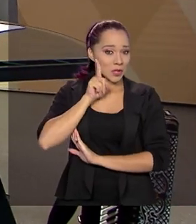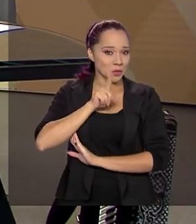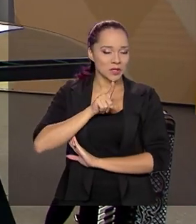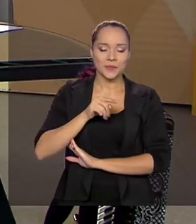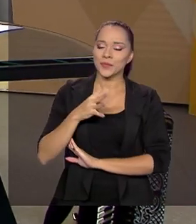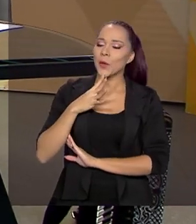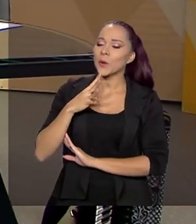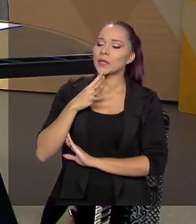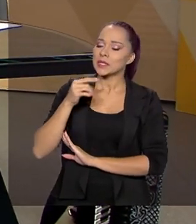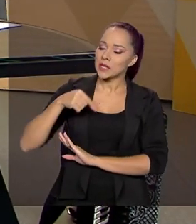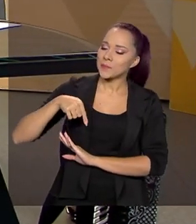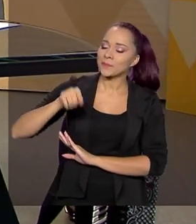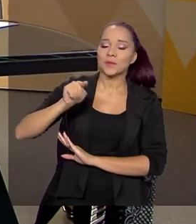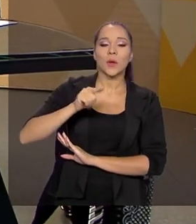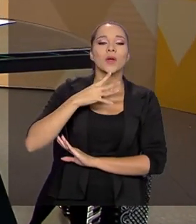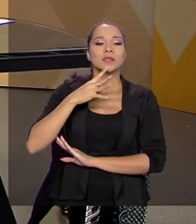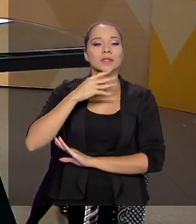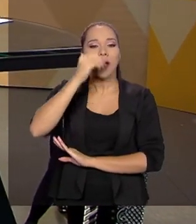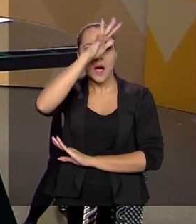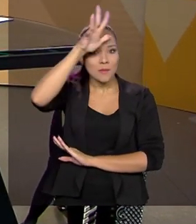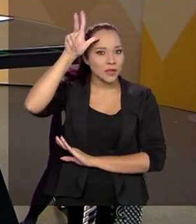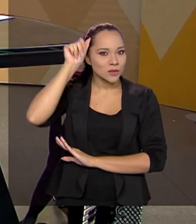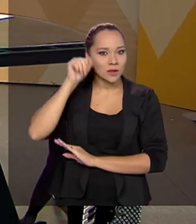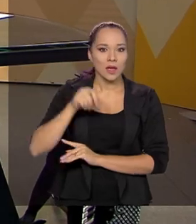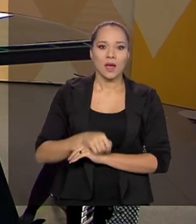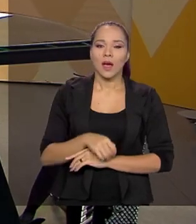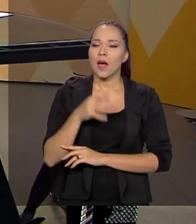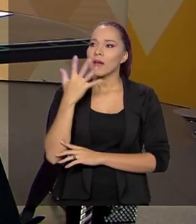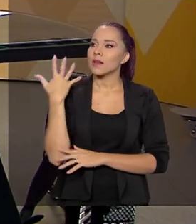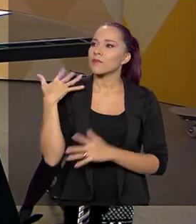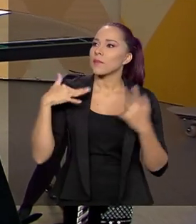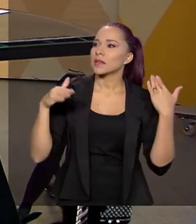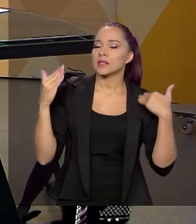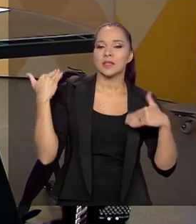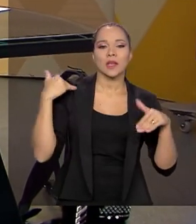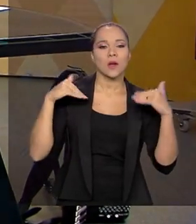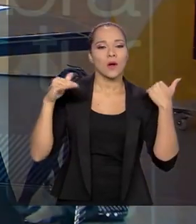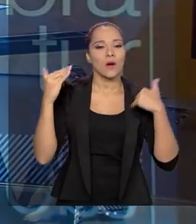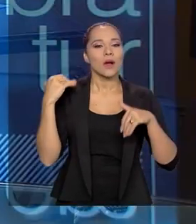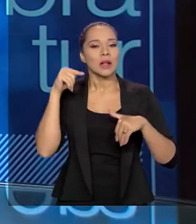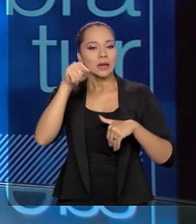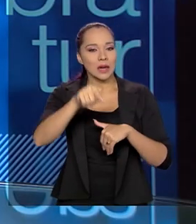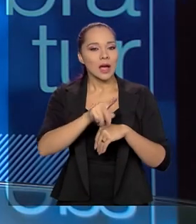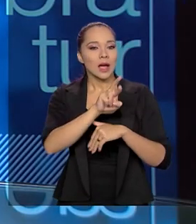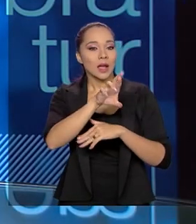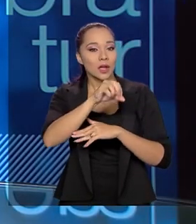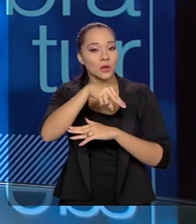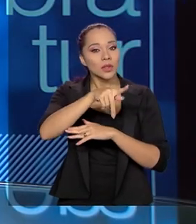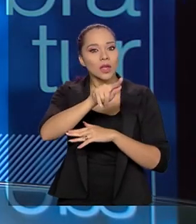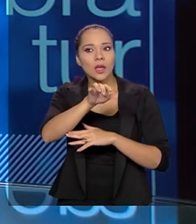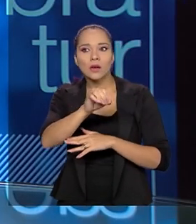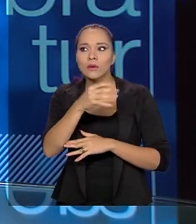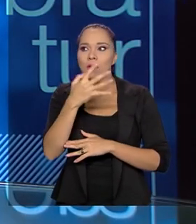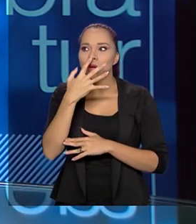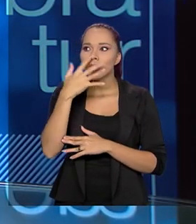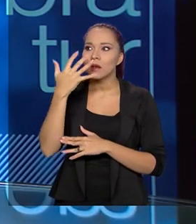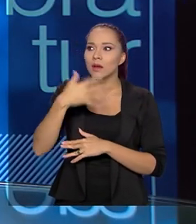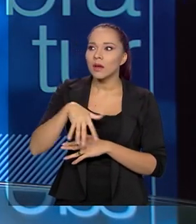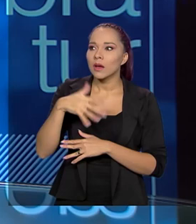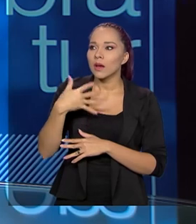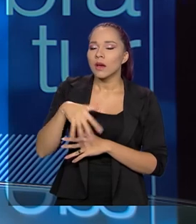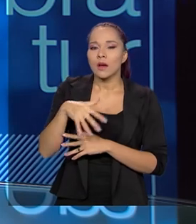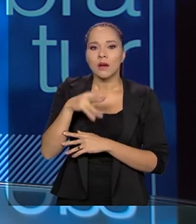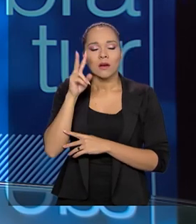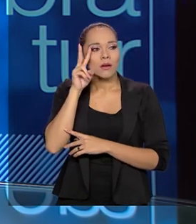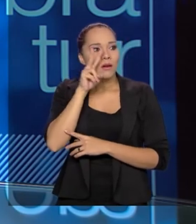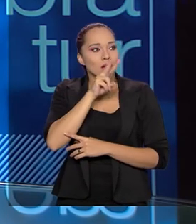conheceu a Amazônia, ele disse, depois que ele fez um cruzeiro pela Amazônia, pelo Rio Negro, a palavra que ele falou foi Now I